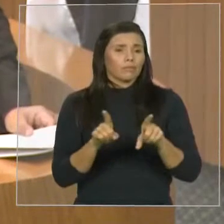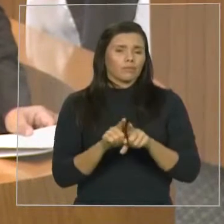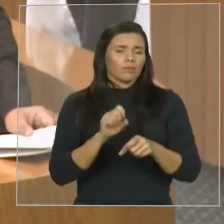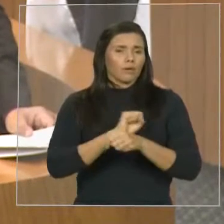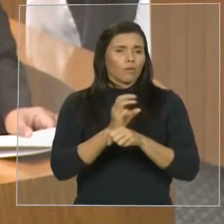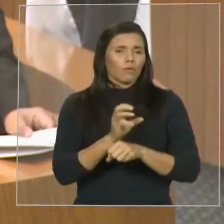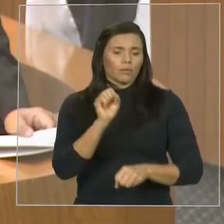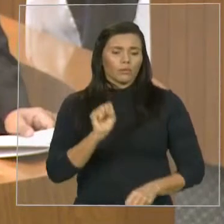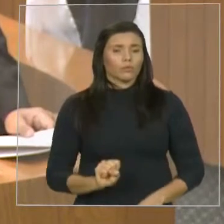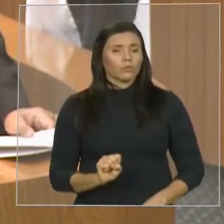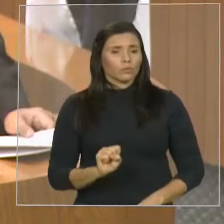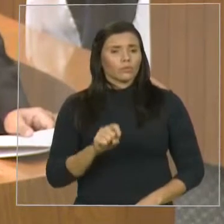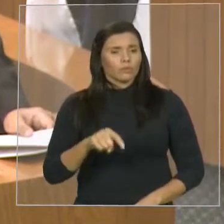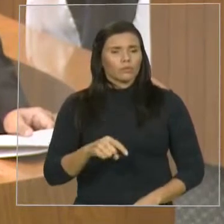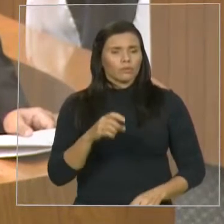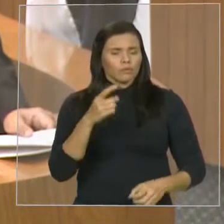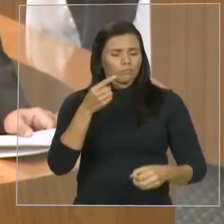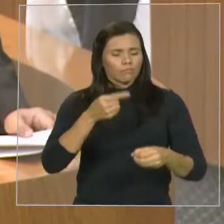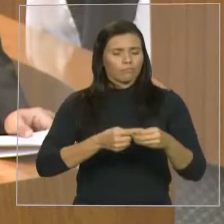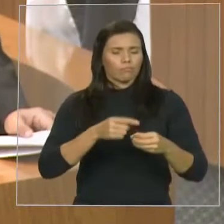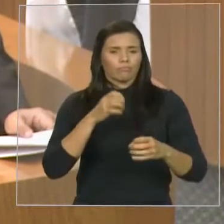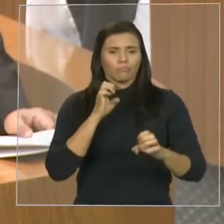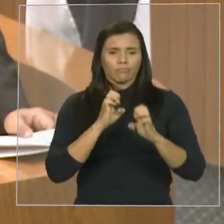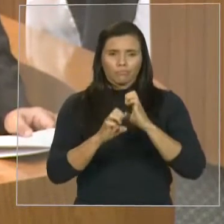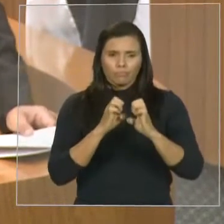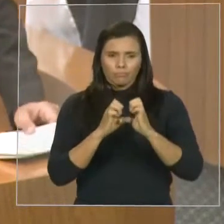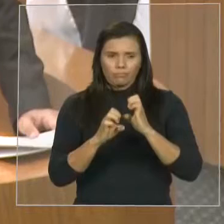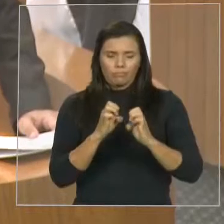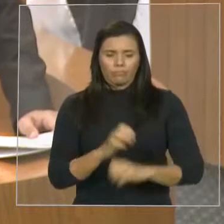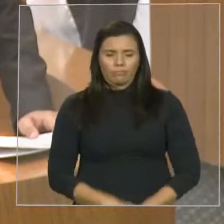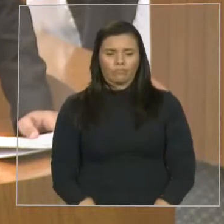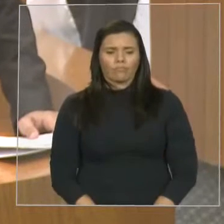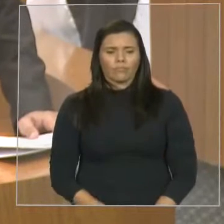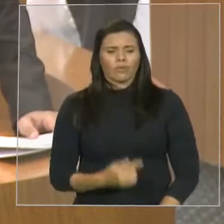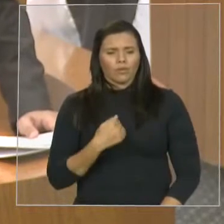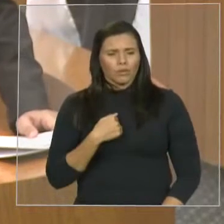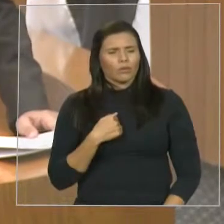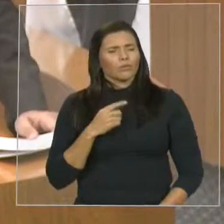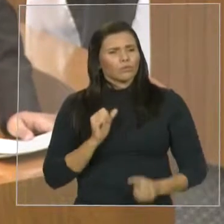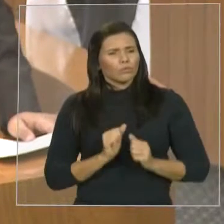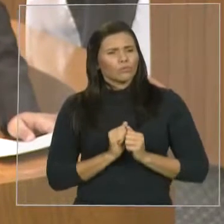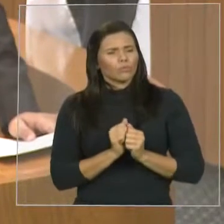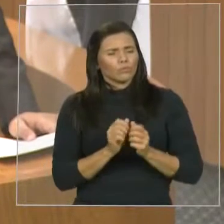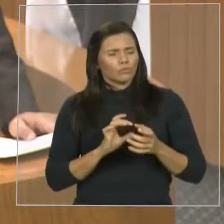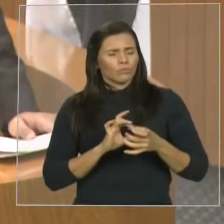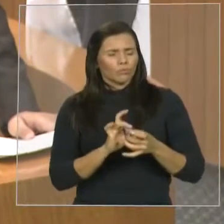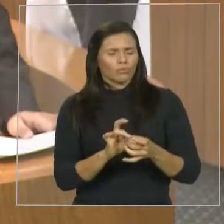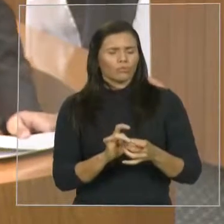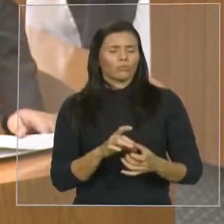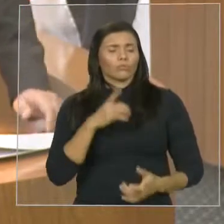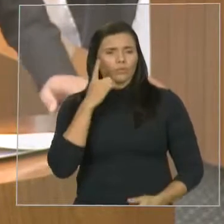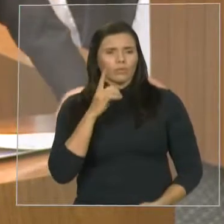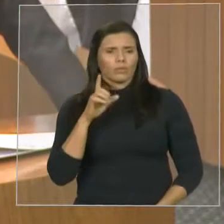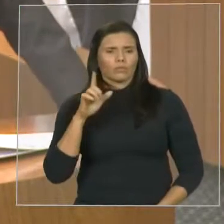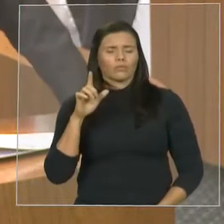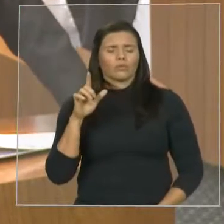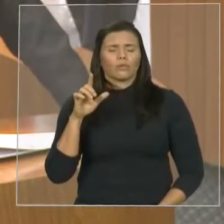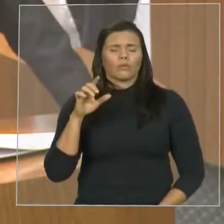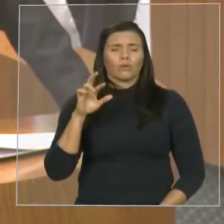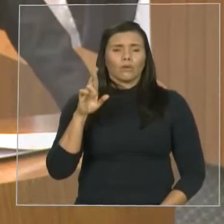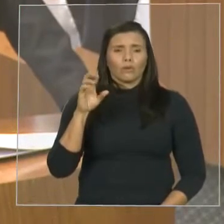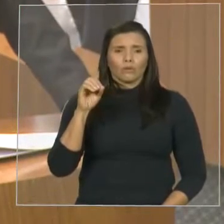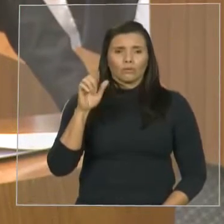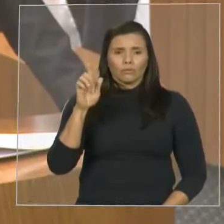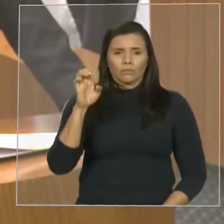acompanhamos bem de perto, junto ao prefeito Cicim, deputado Rogério Cafeteira, deputado Léo Cunha, todos que fazem